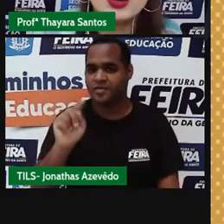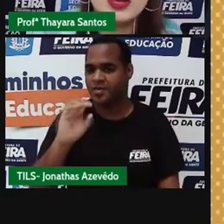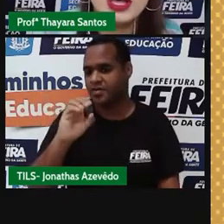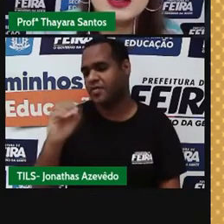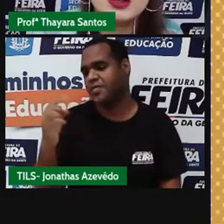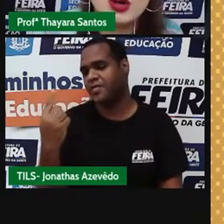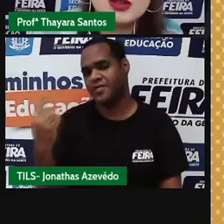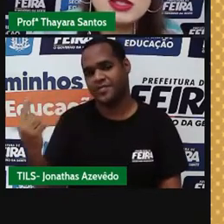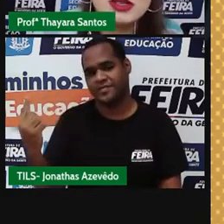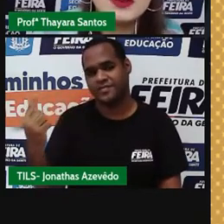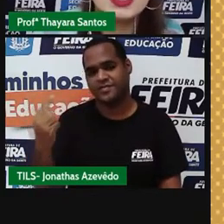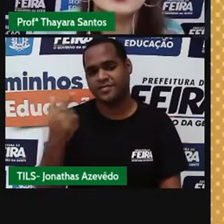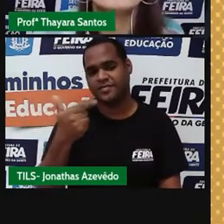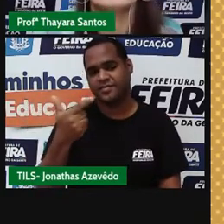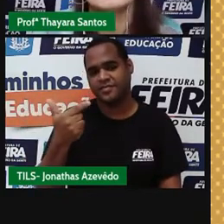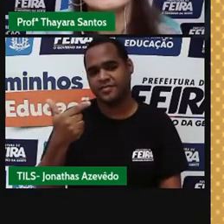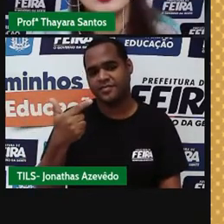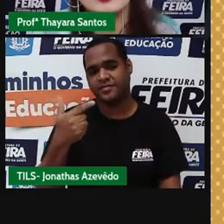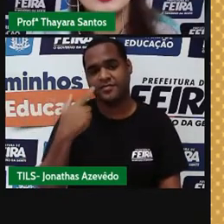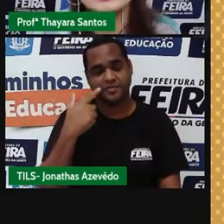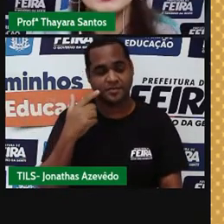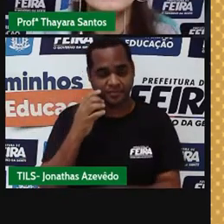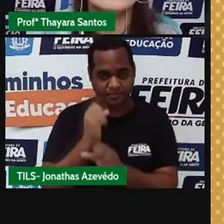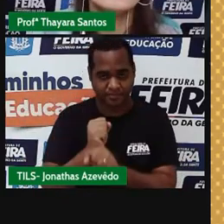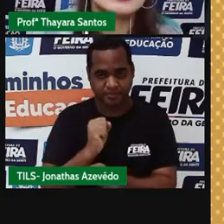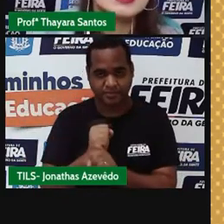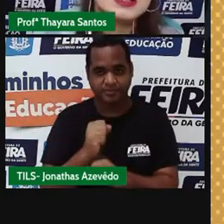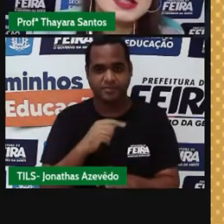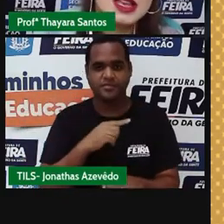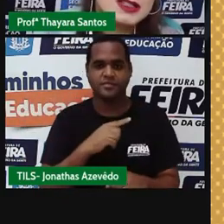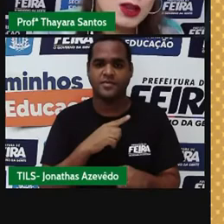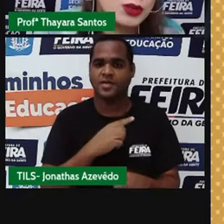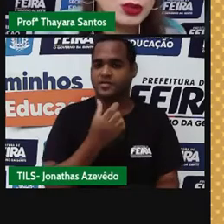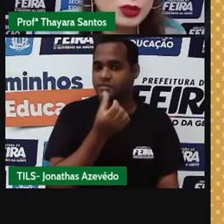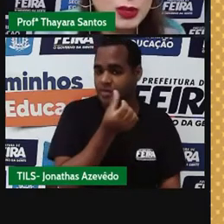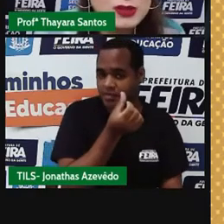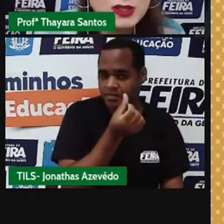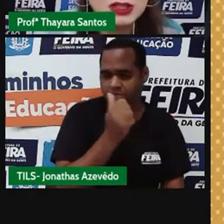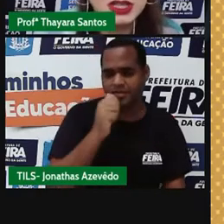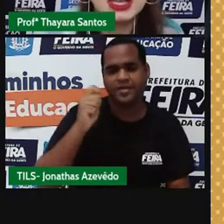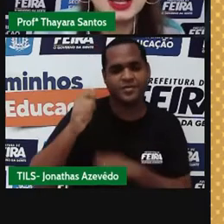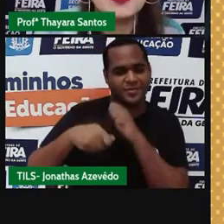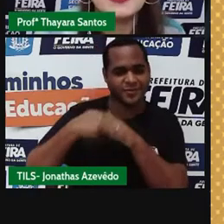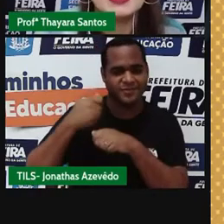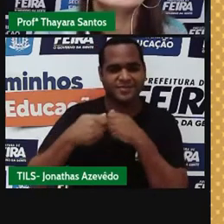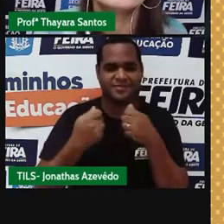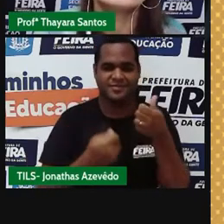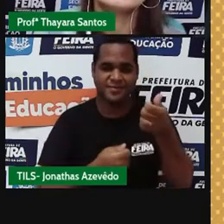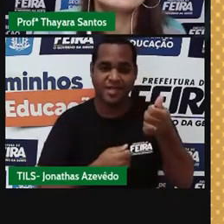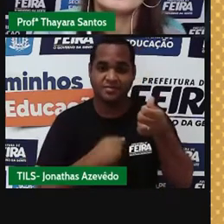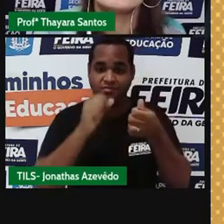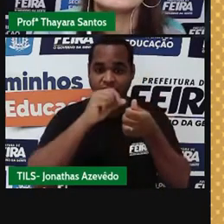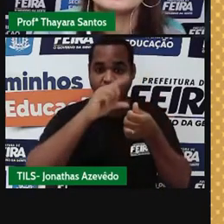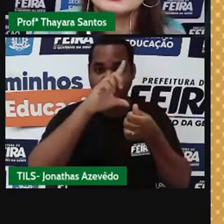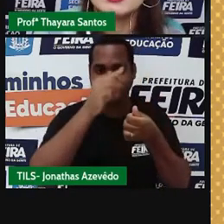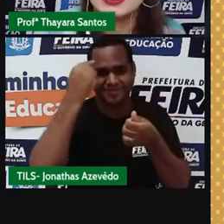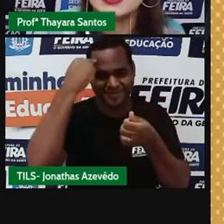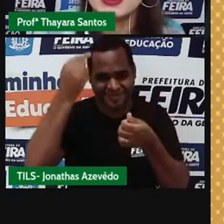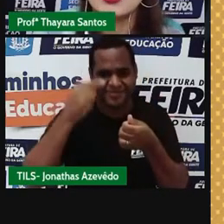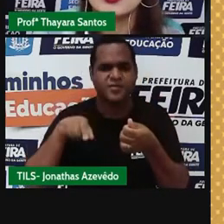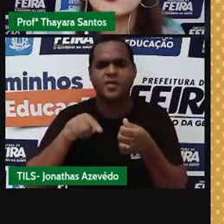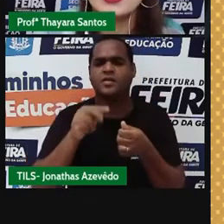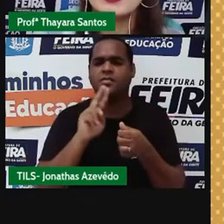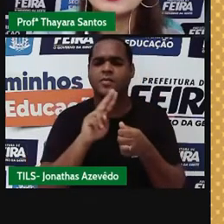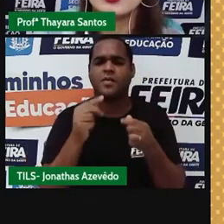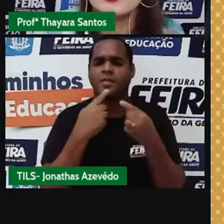carbono é 12. E o número atômico, então, vai ser 6, que é o outro numerozinho que tem aqui. Então, a gente pode dizer